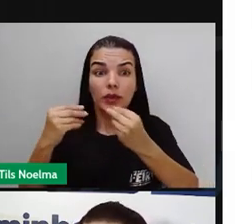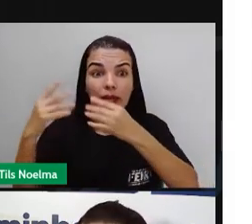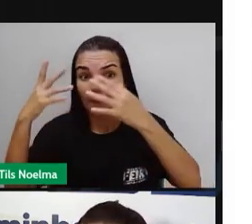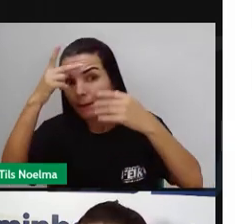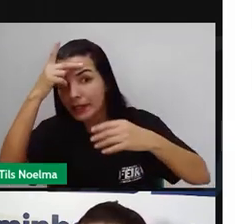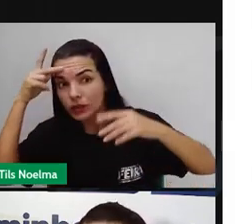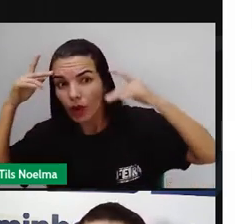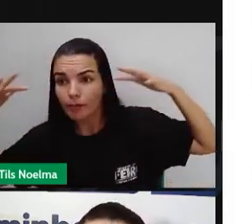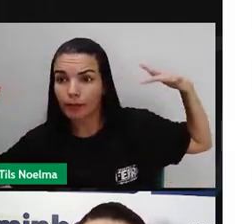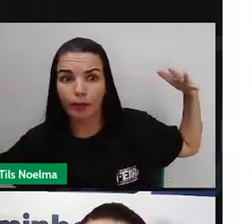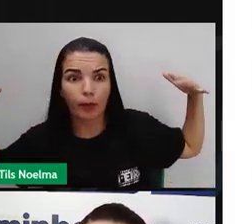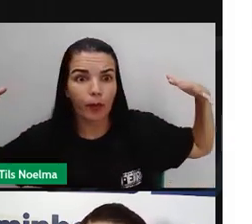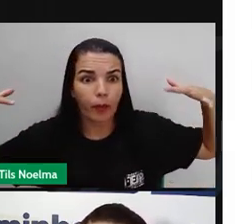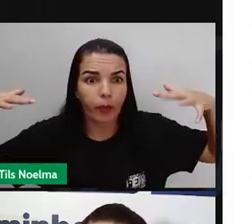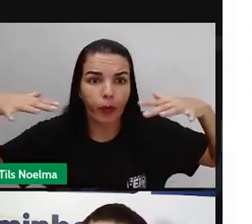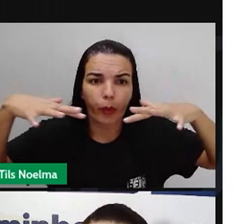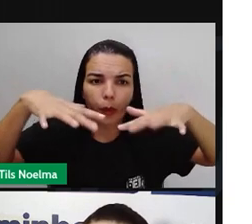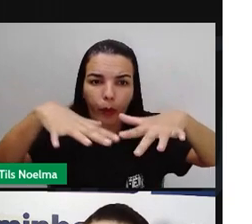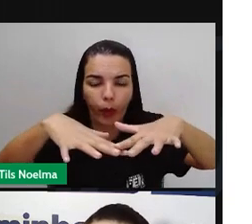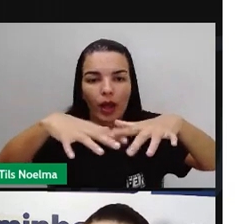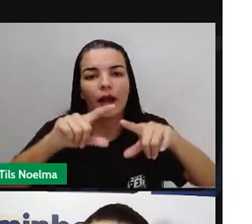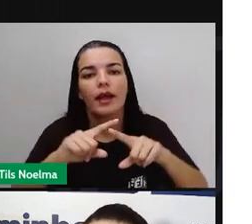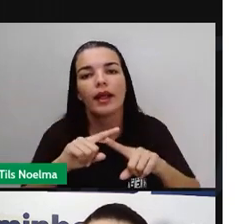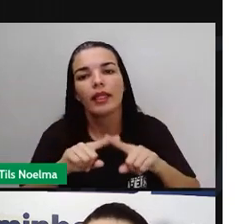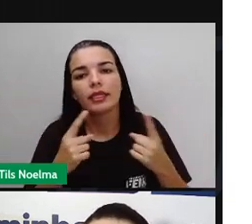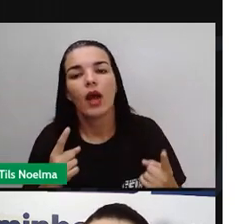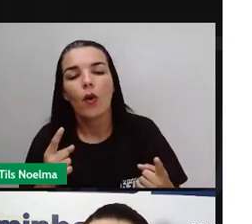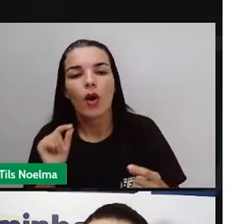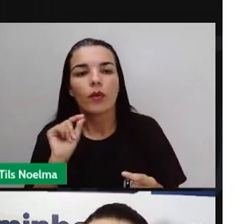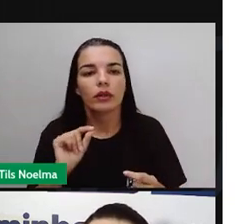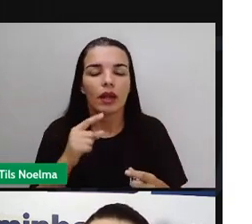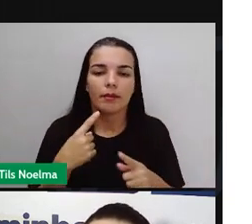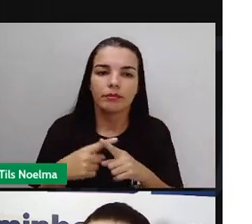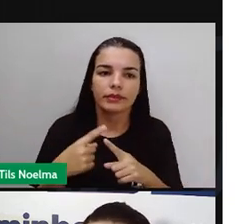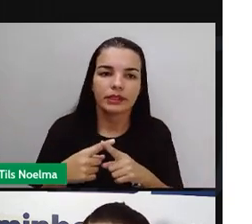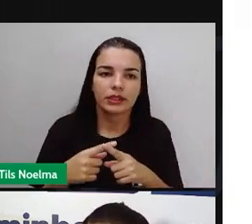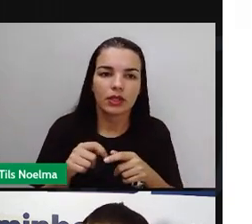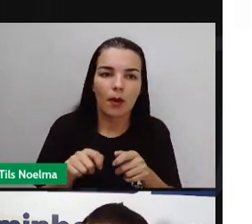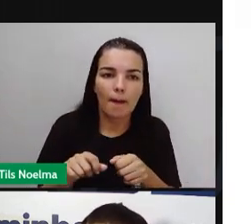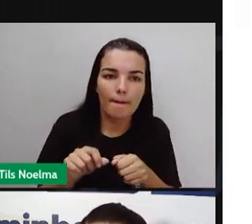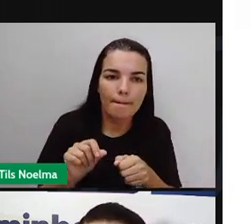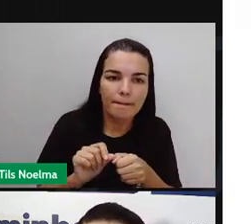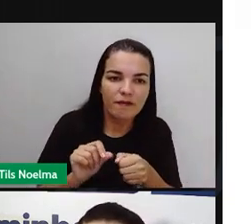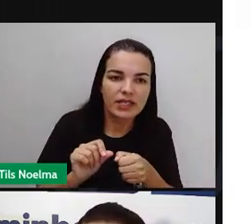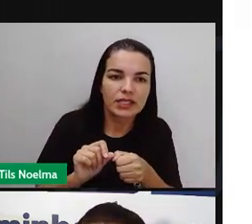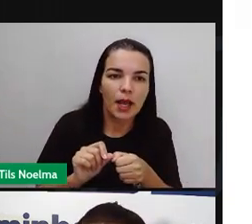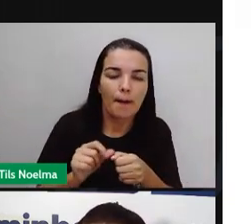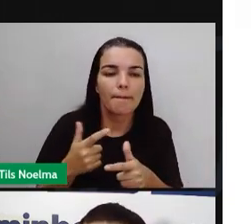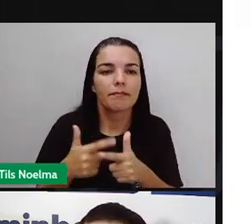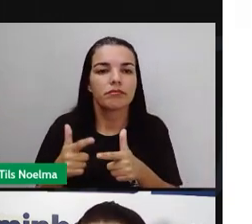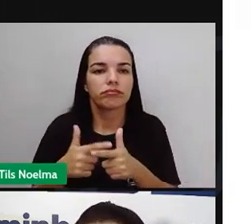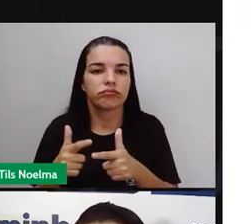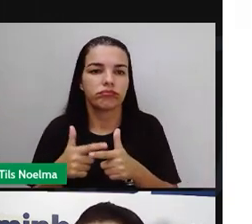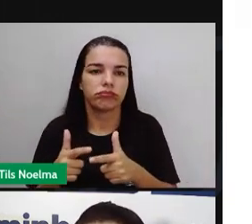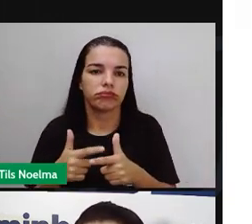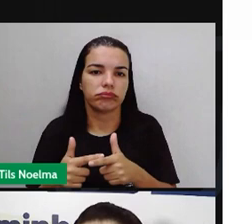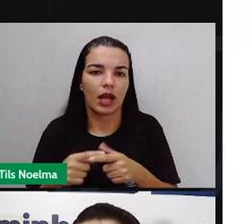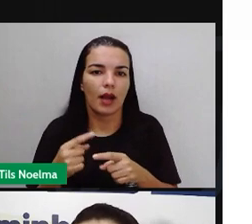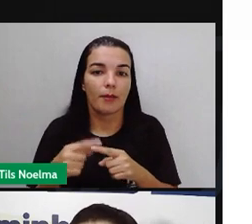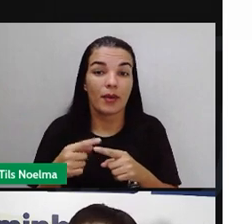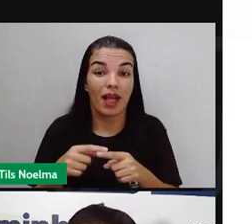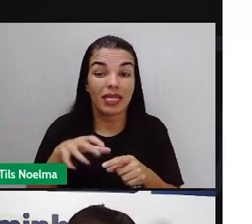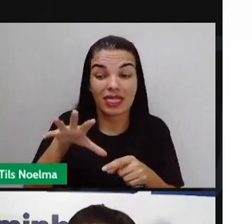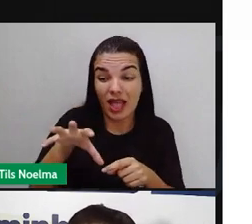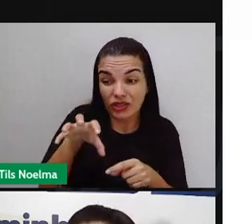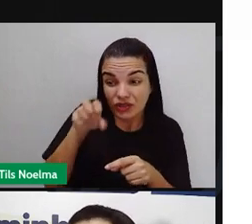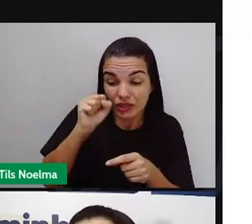Além dessas pessoas irem para lá para poder trabalhar com a editação do látex, né? Que é para a produção